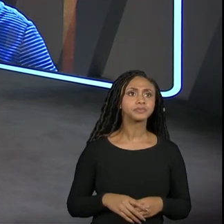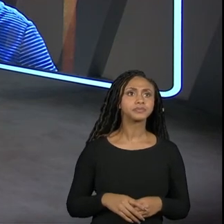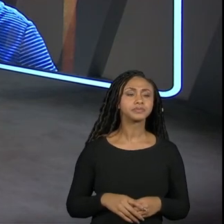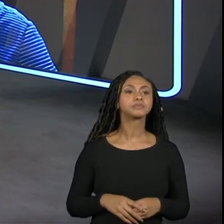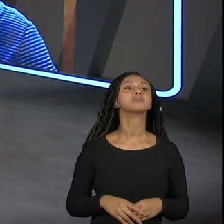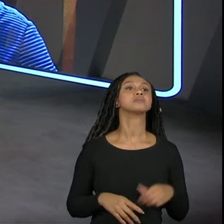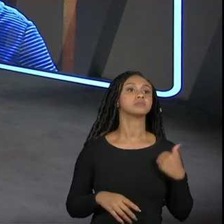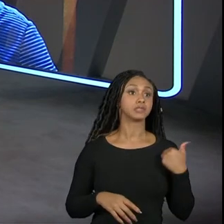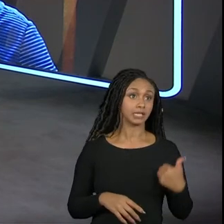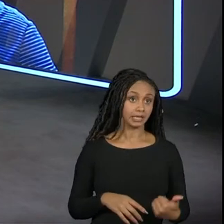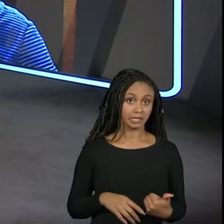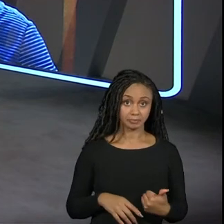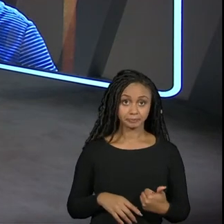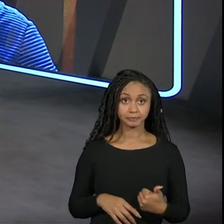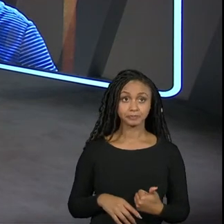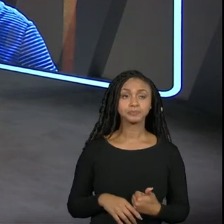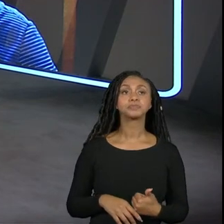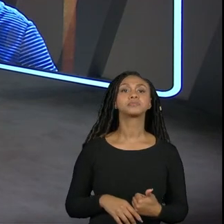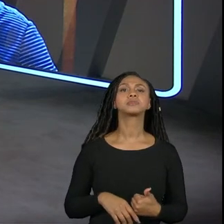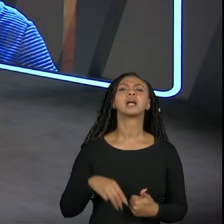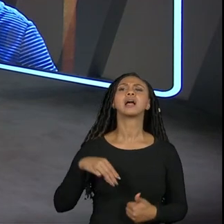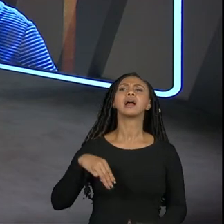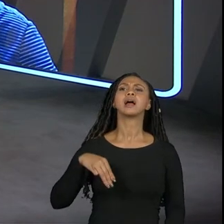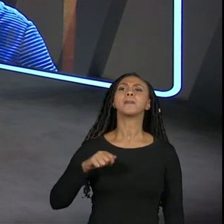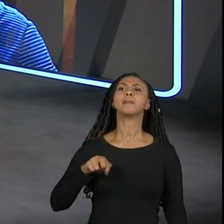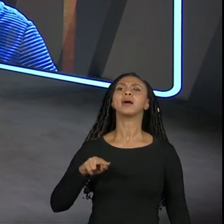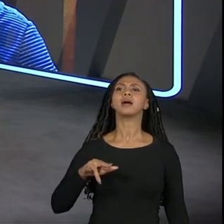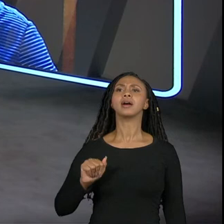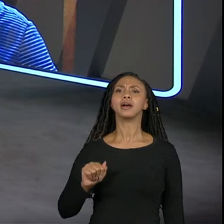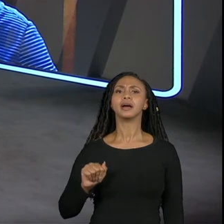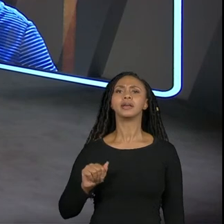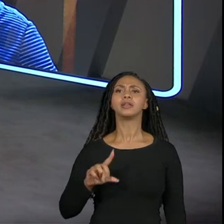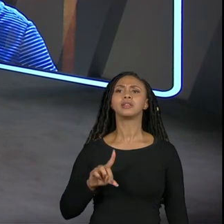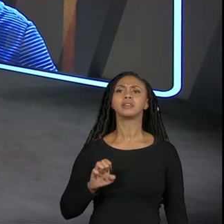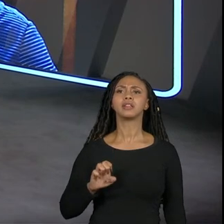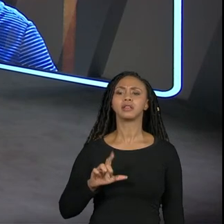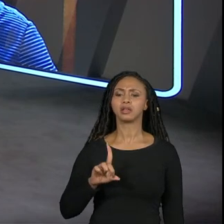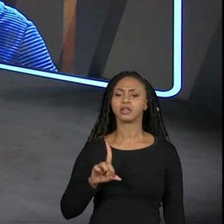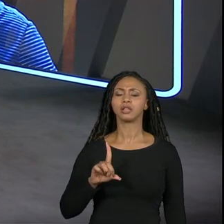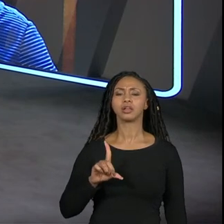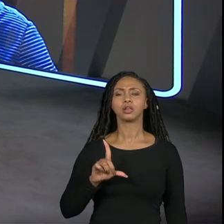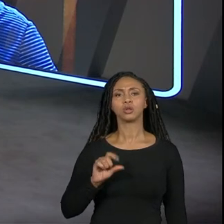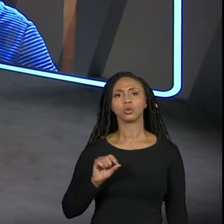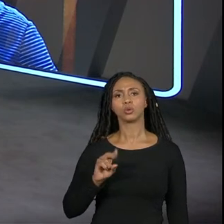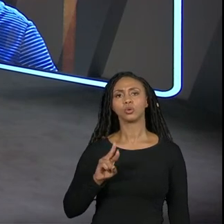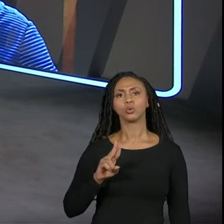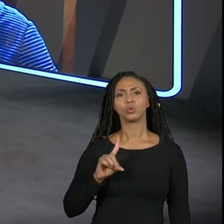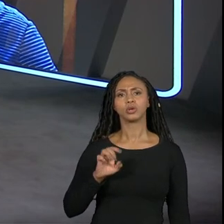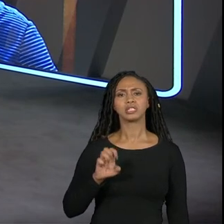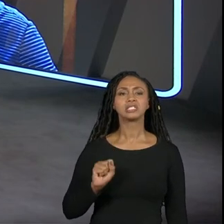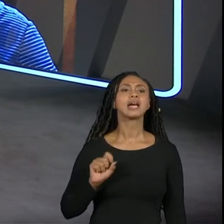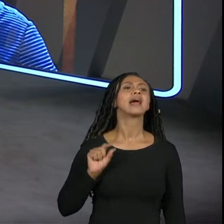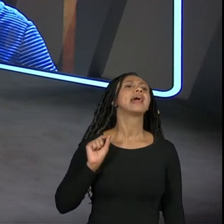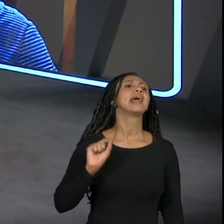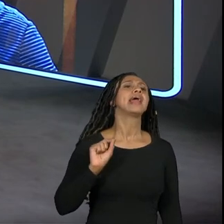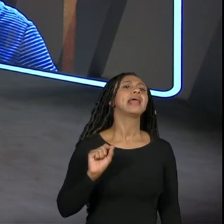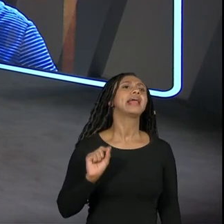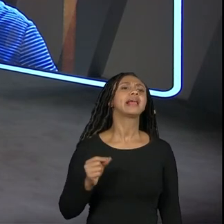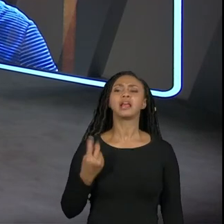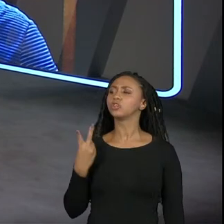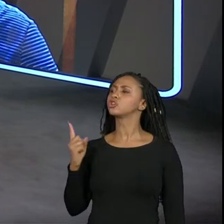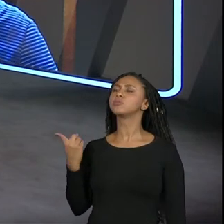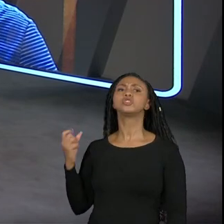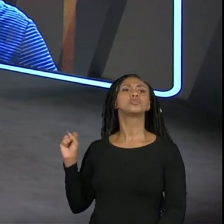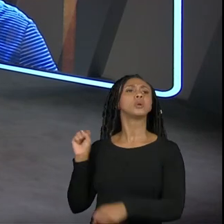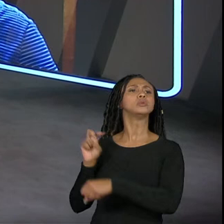tá Maria de Luz declara isso serve também pra entrou pra quem entrou em 2018 então